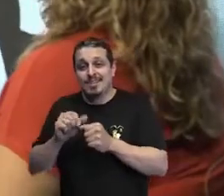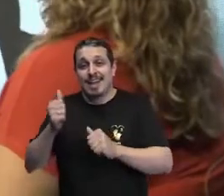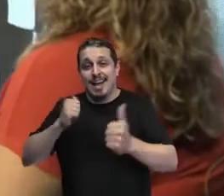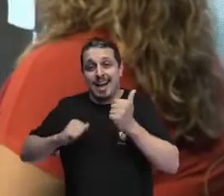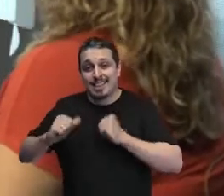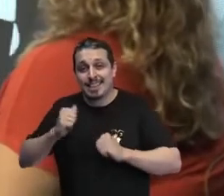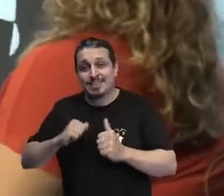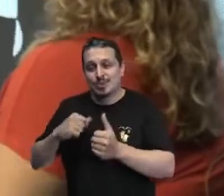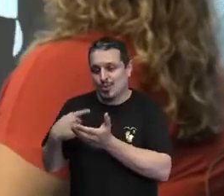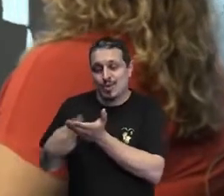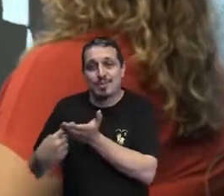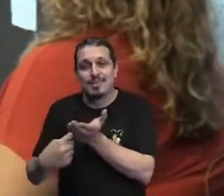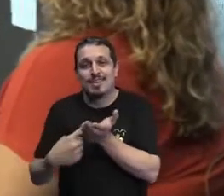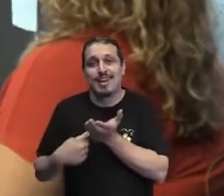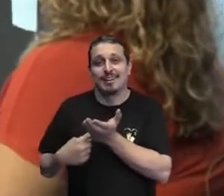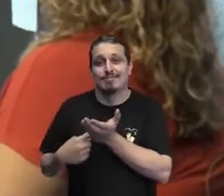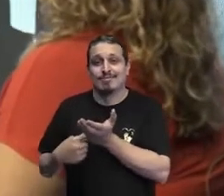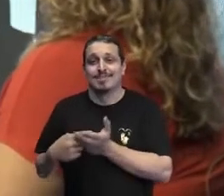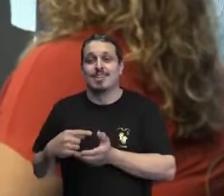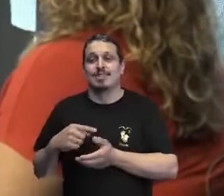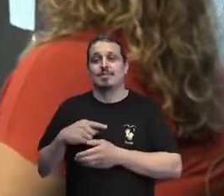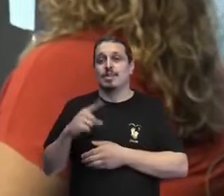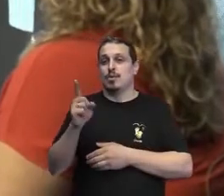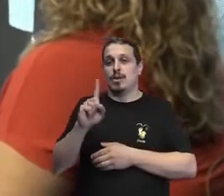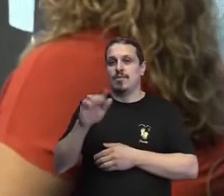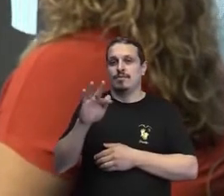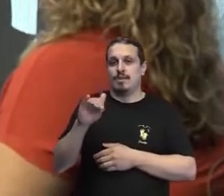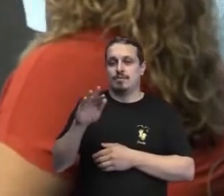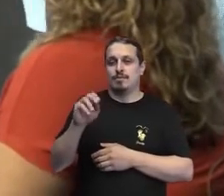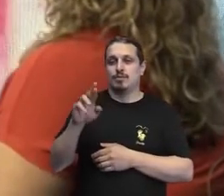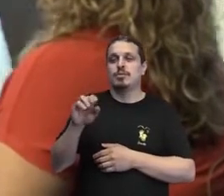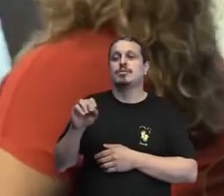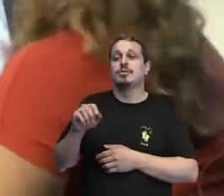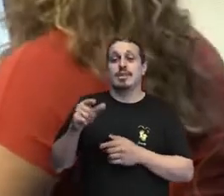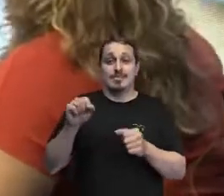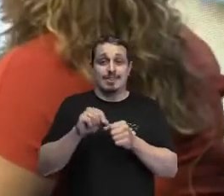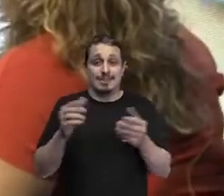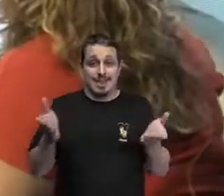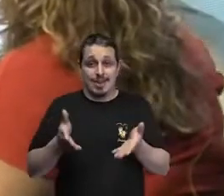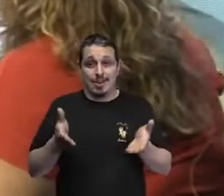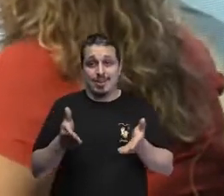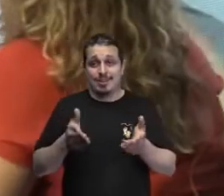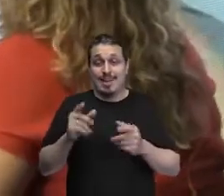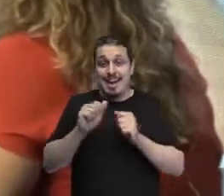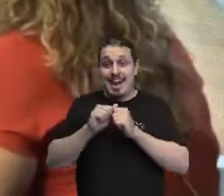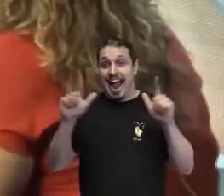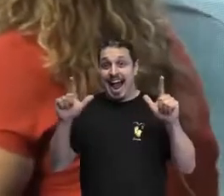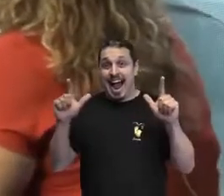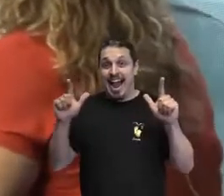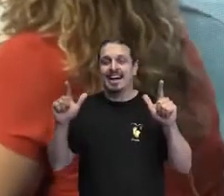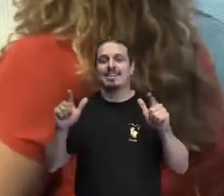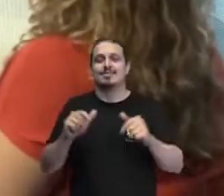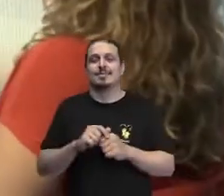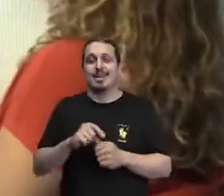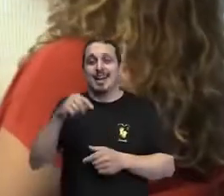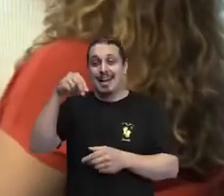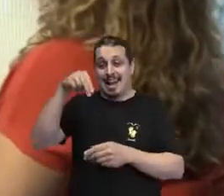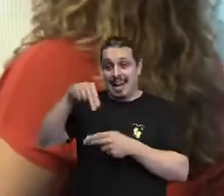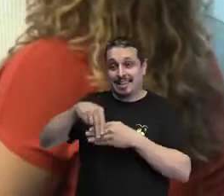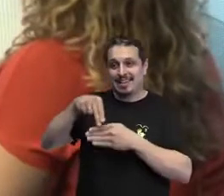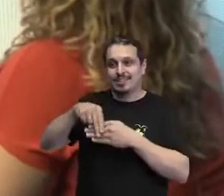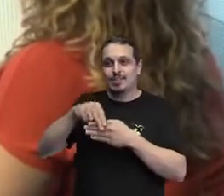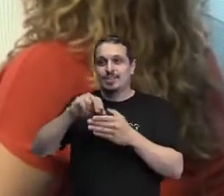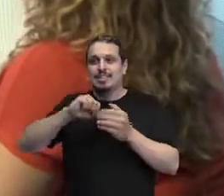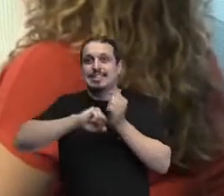pessoal. Eu não sou o Faustão, mas você tá no arquivo confidencial do Genética, não é destino. Tcharam! Ai, meu Deus,